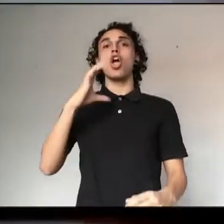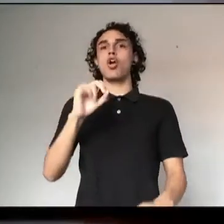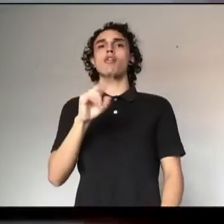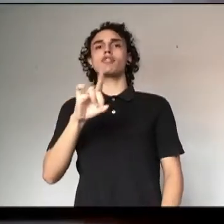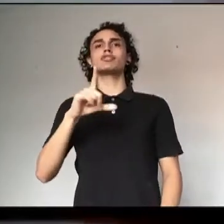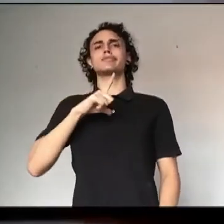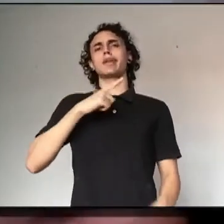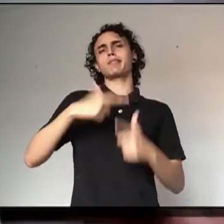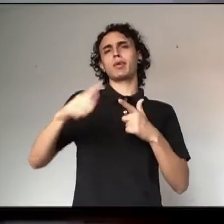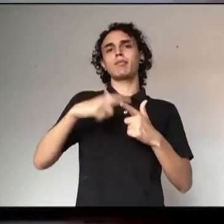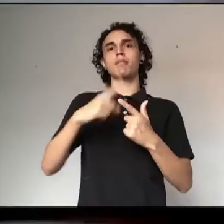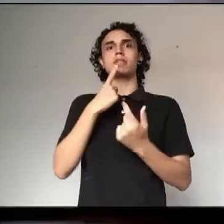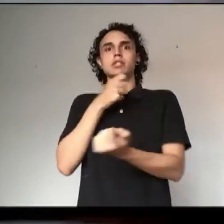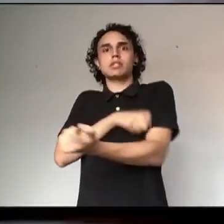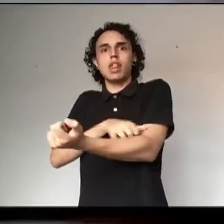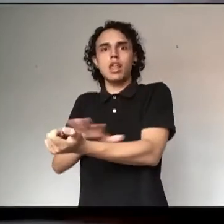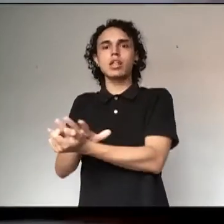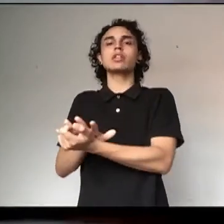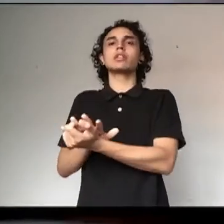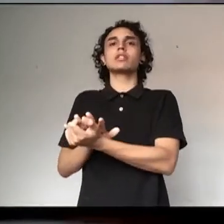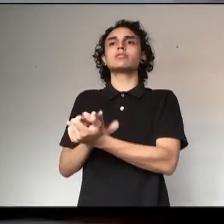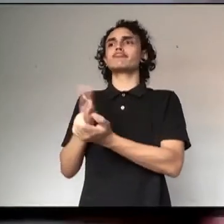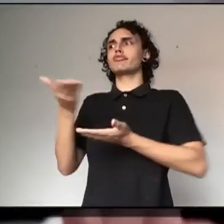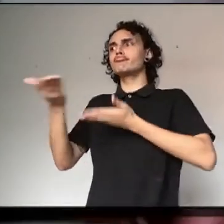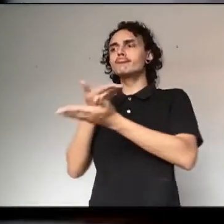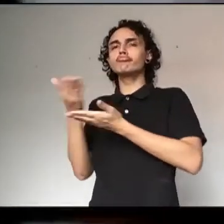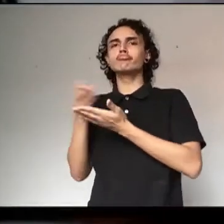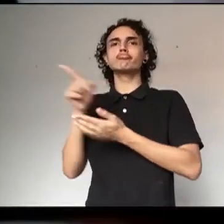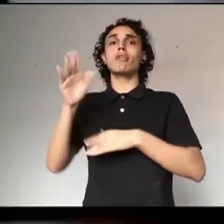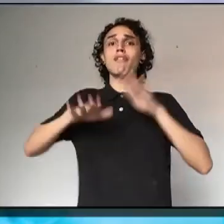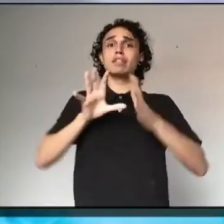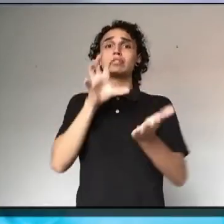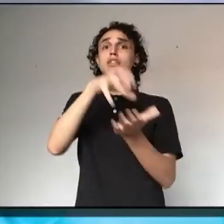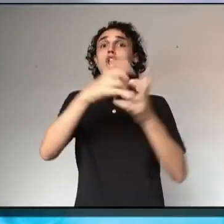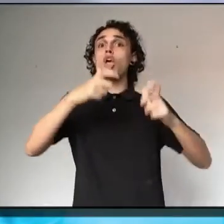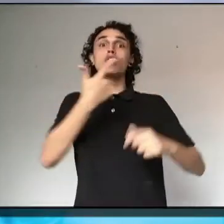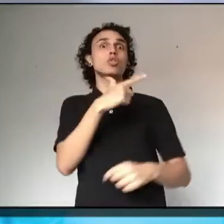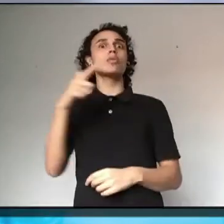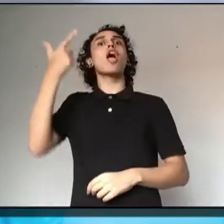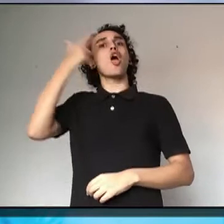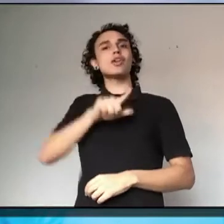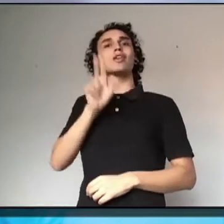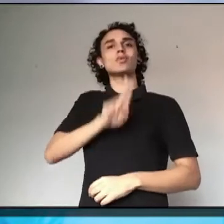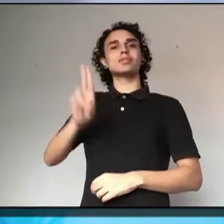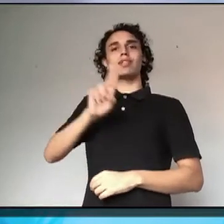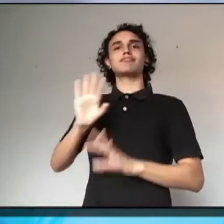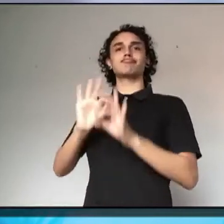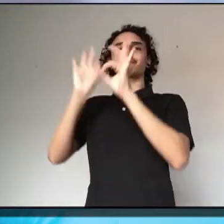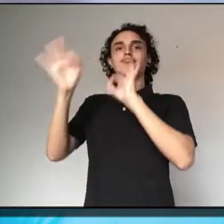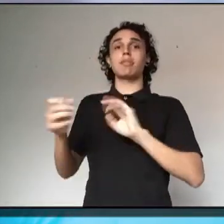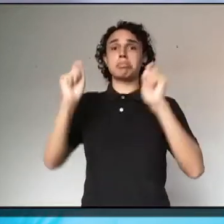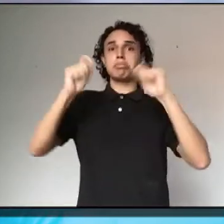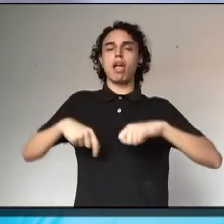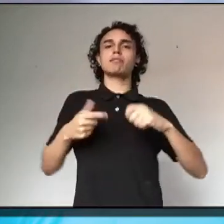à distância, trocando informação com um profissional médico que está no centro, que não tem aquele hematologista. Então, você possibilita essa